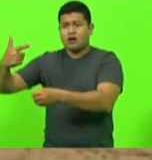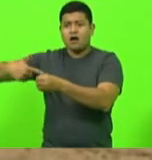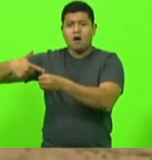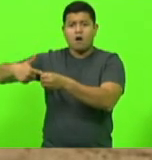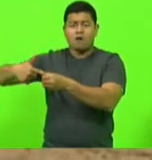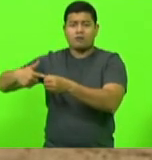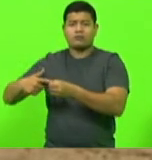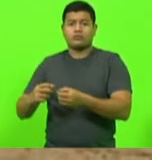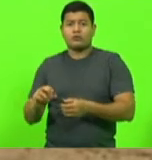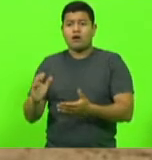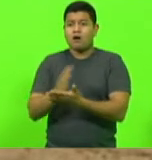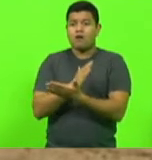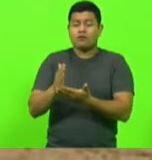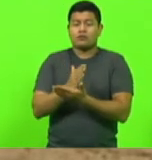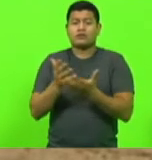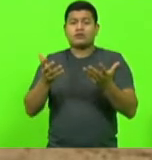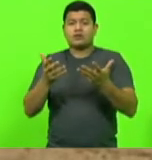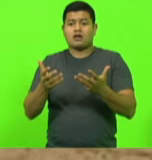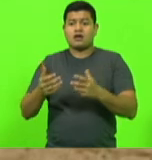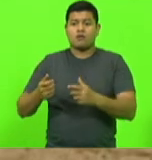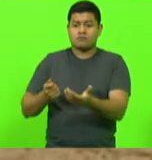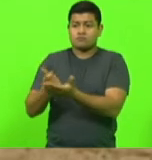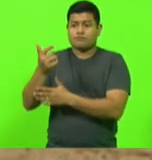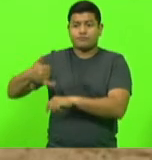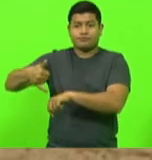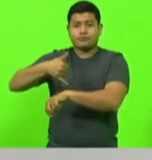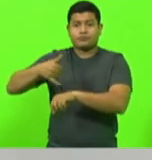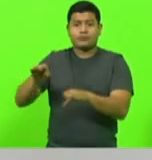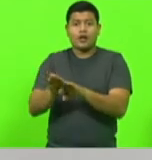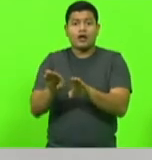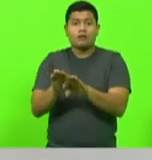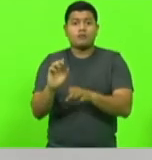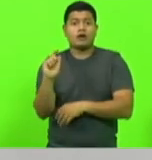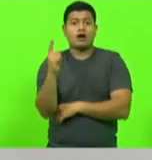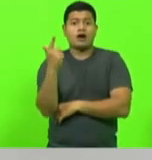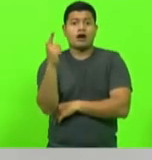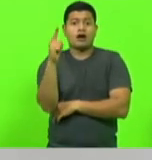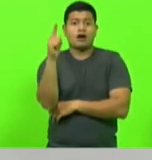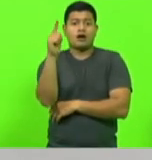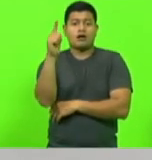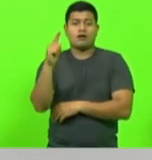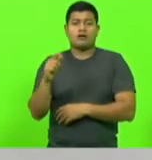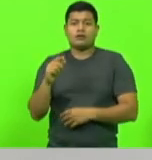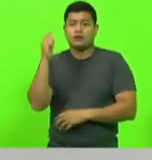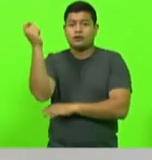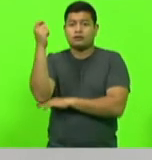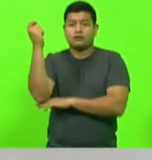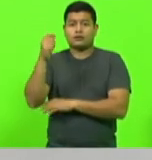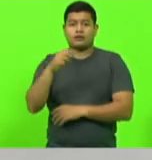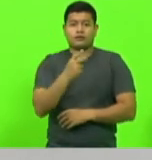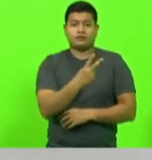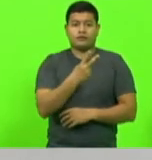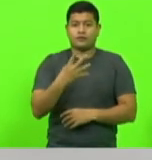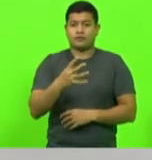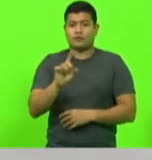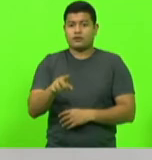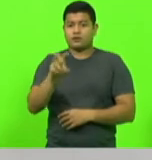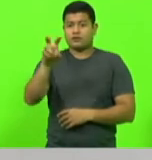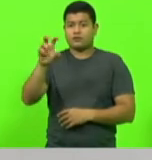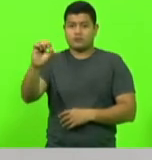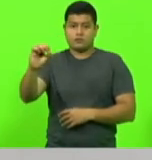óleo de cozinha e o gás, o botijão de gás na Argentina, R$ 24,50.